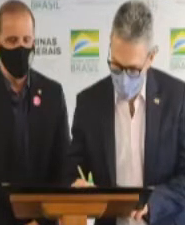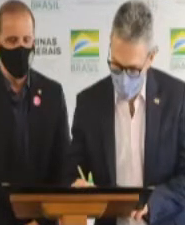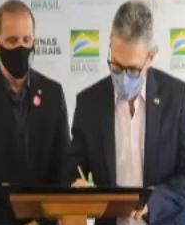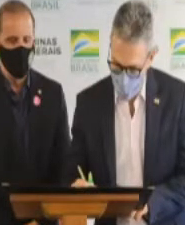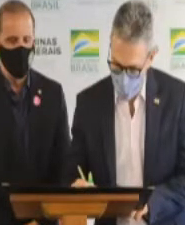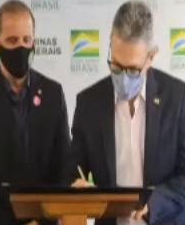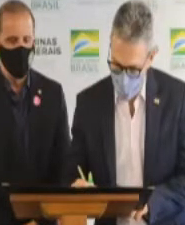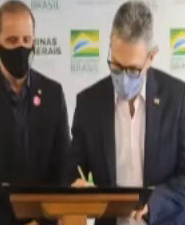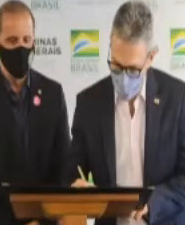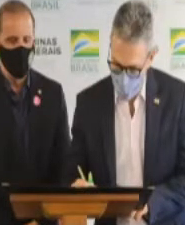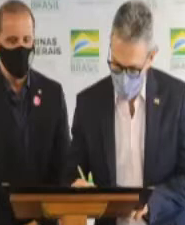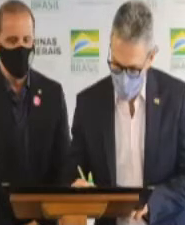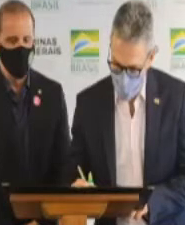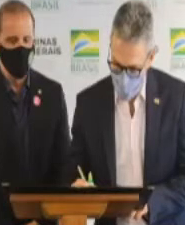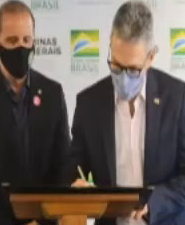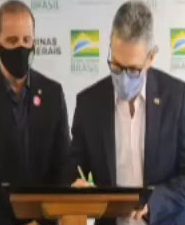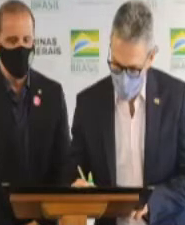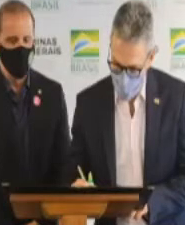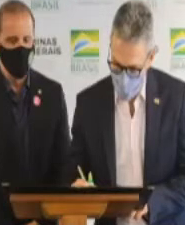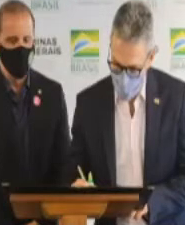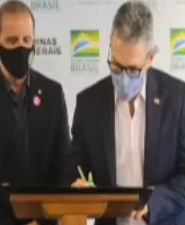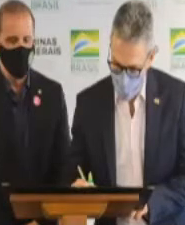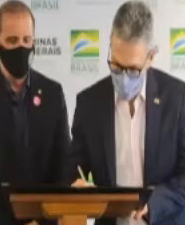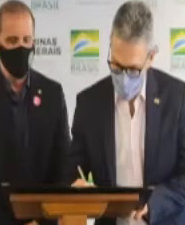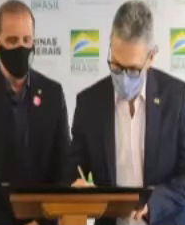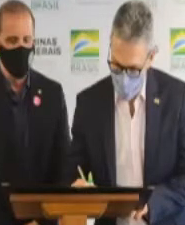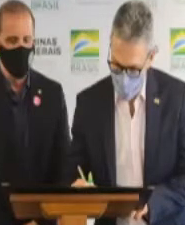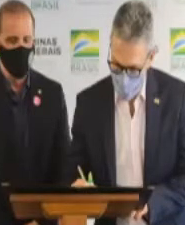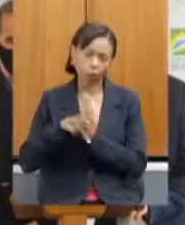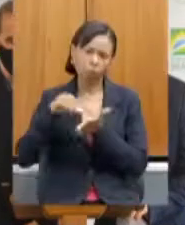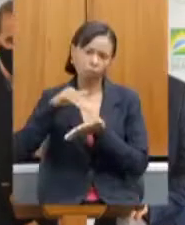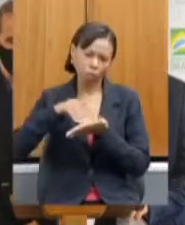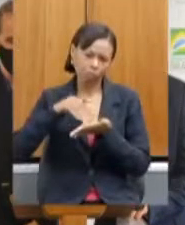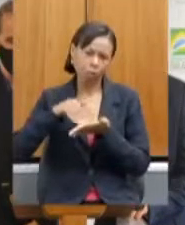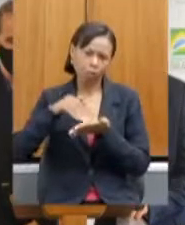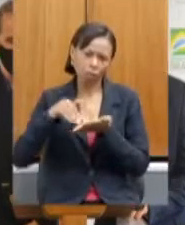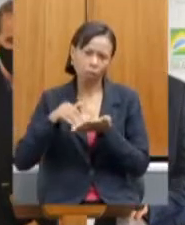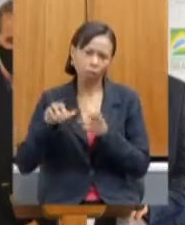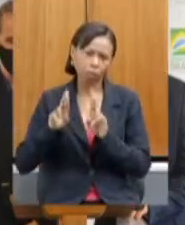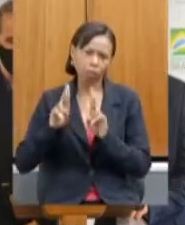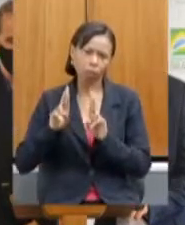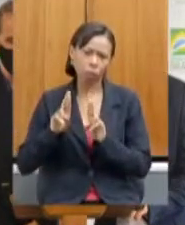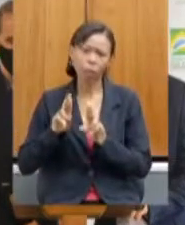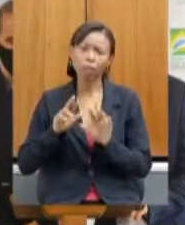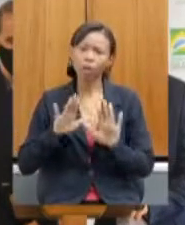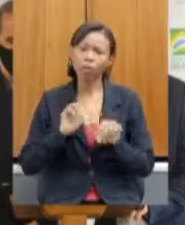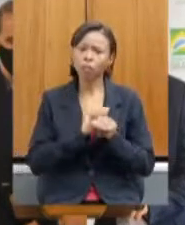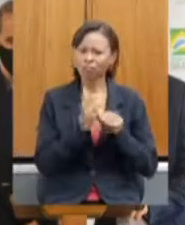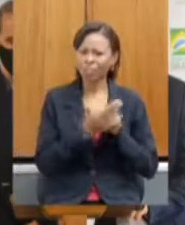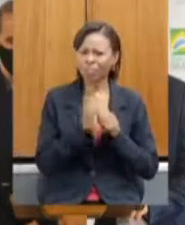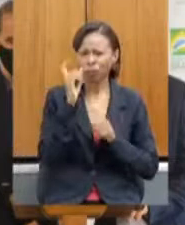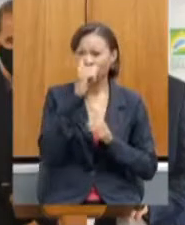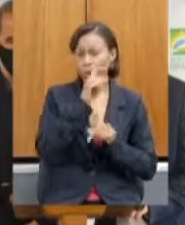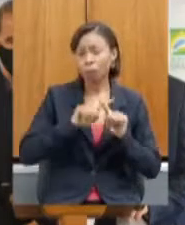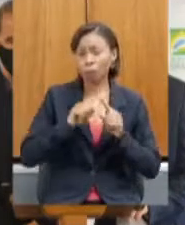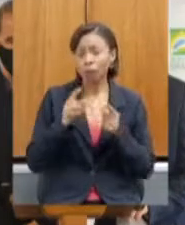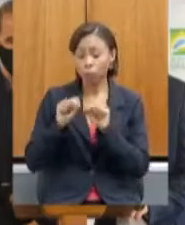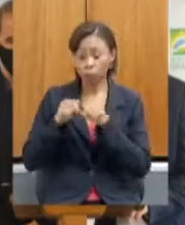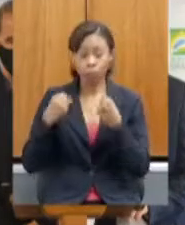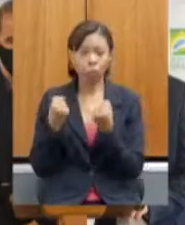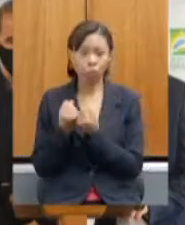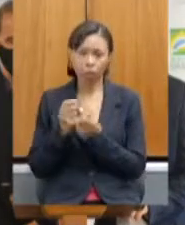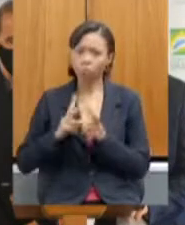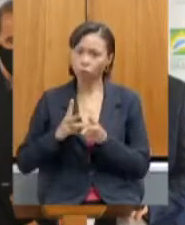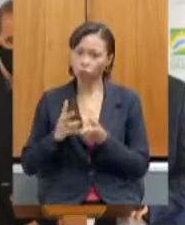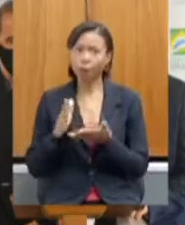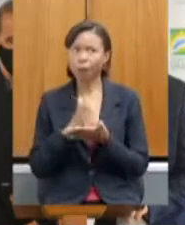rural. Essa é uma ação continuada da Secretaria, e mesmo com as dificuldades da pandemia, os seminários continuaram. Então, nós destacamos alguns, foram